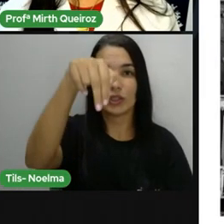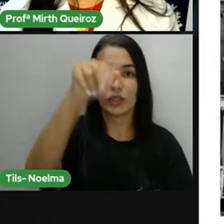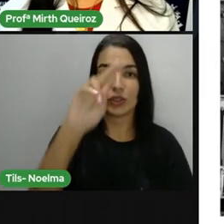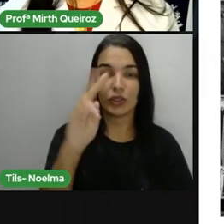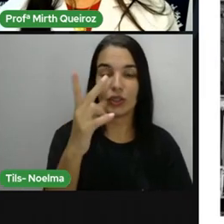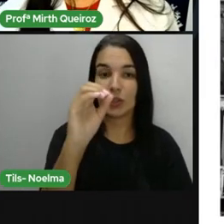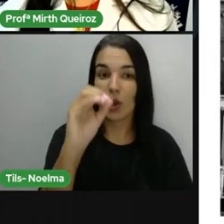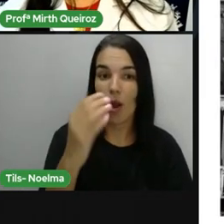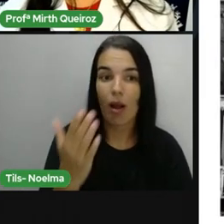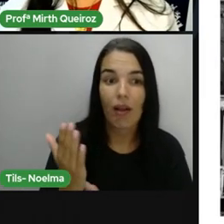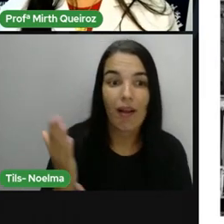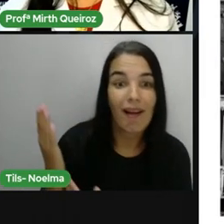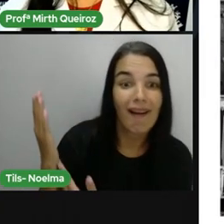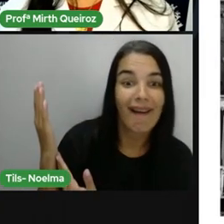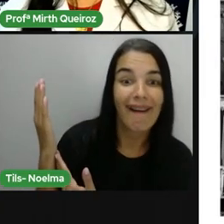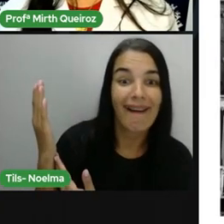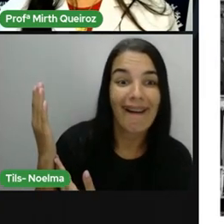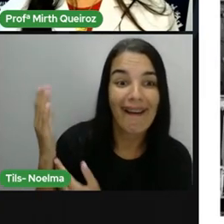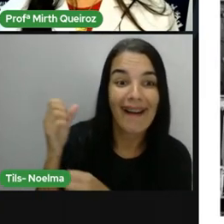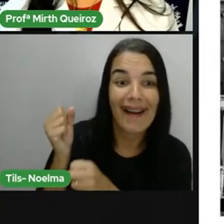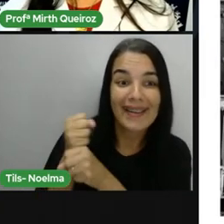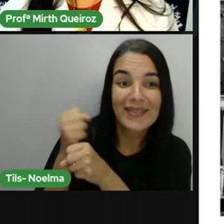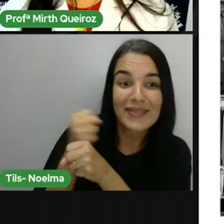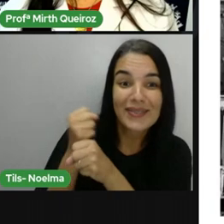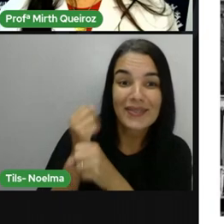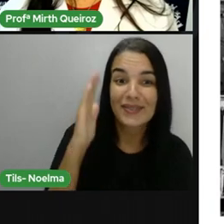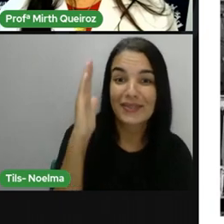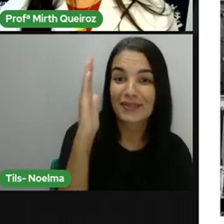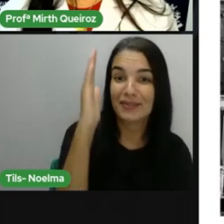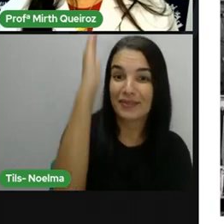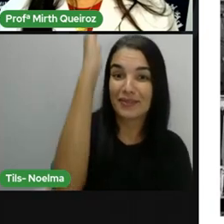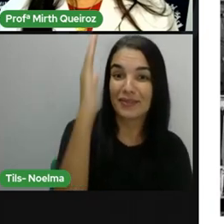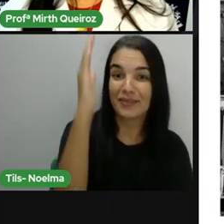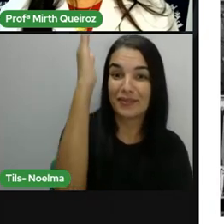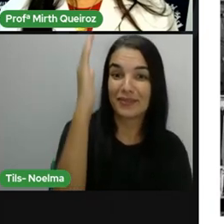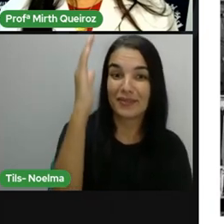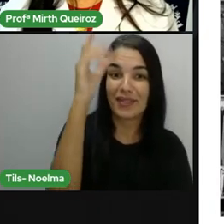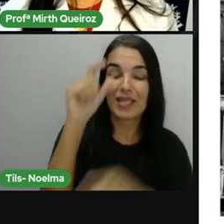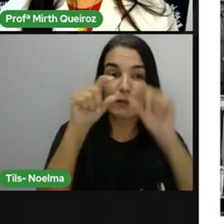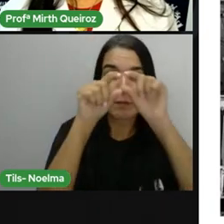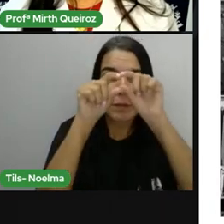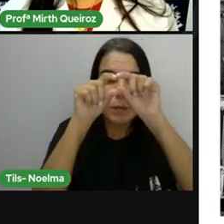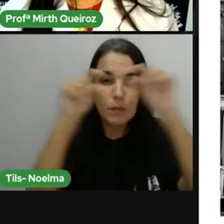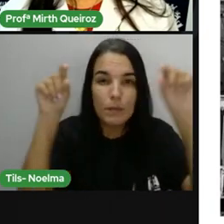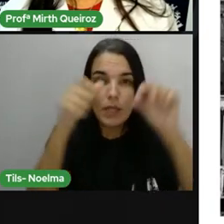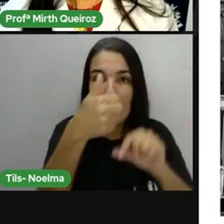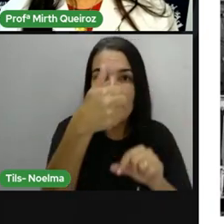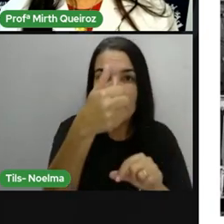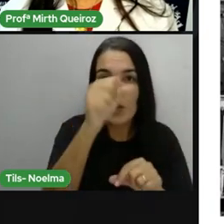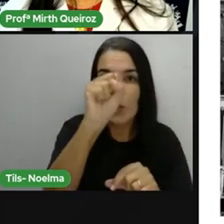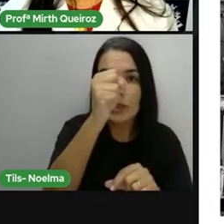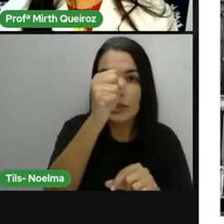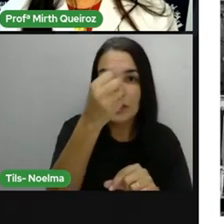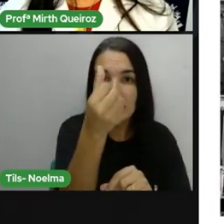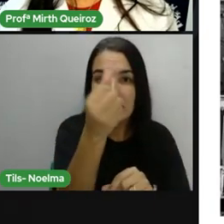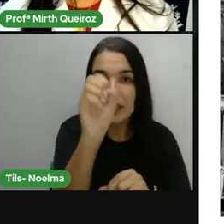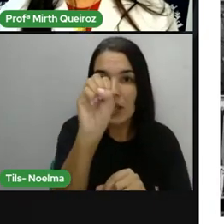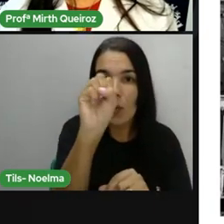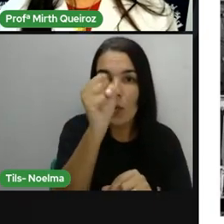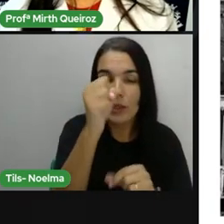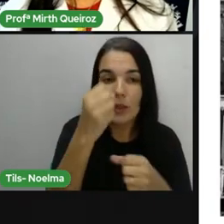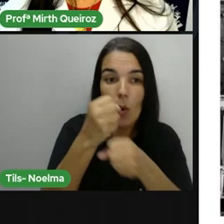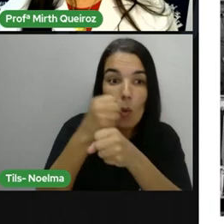Temos aqui, na fachada principal do prédio, está gravada aí a data de 1868, né?